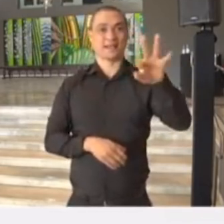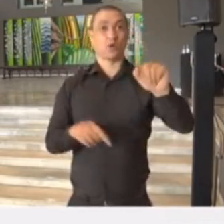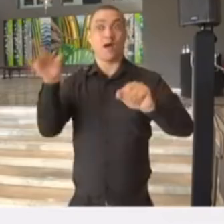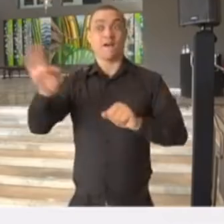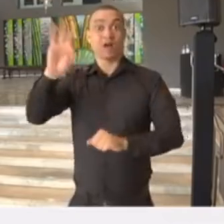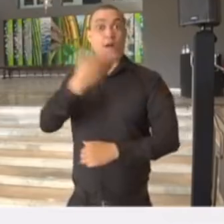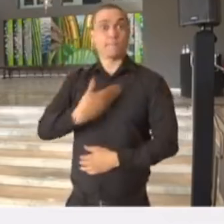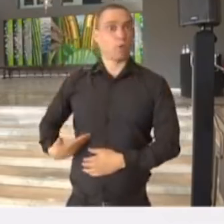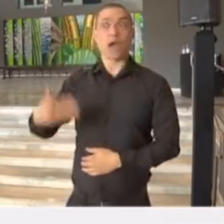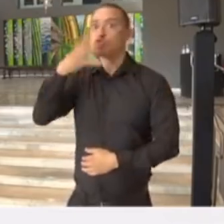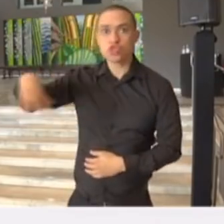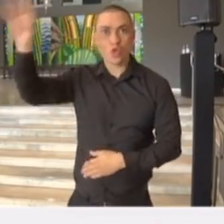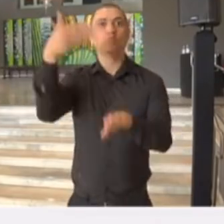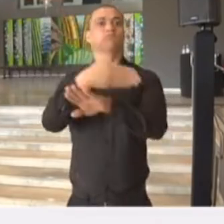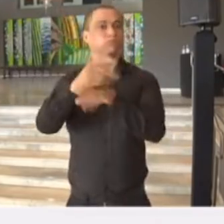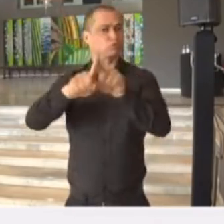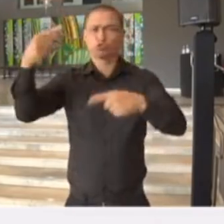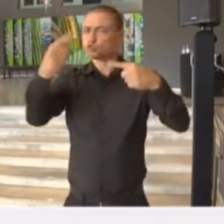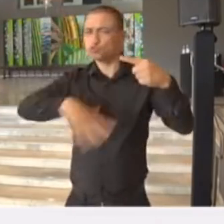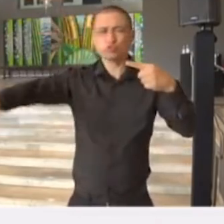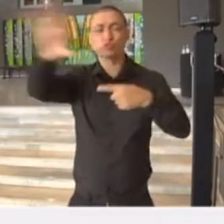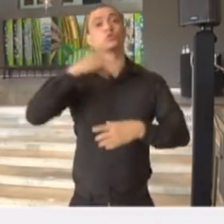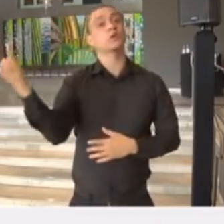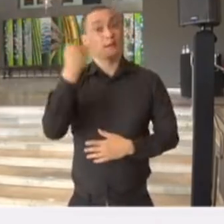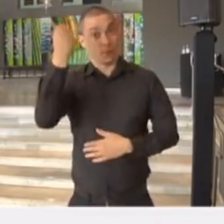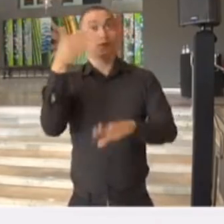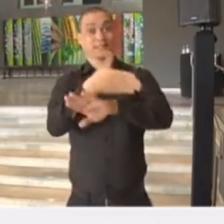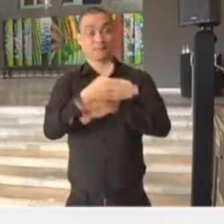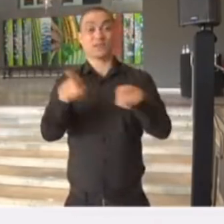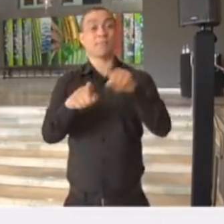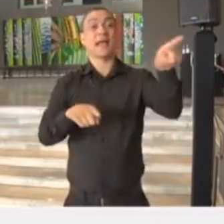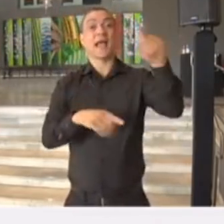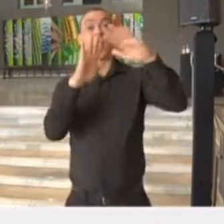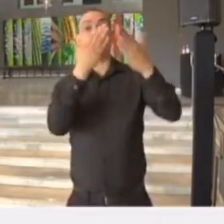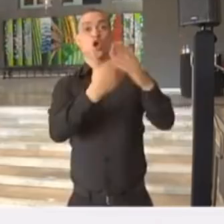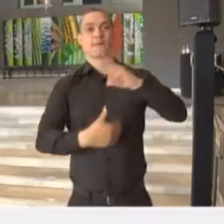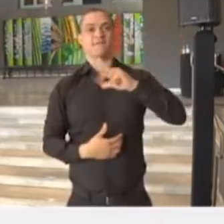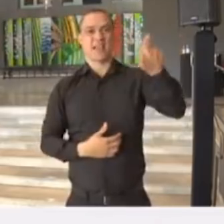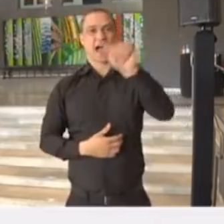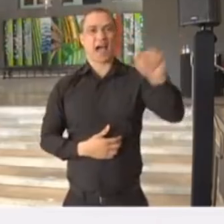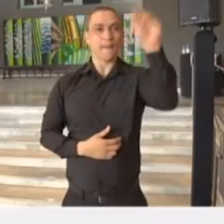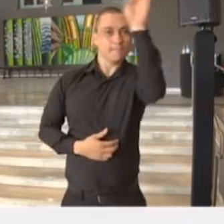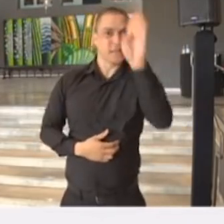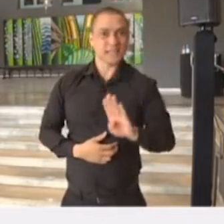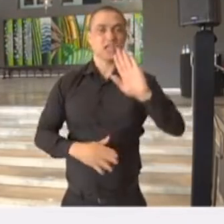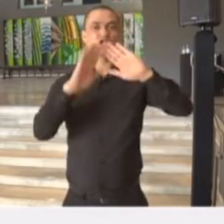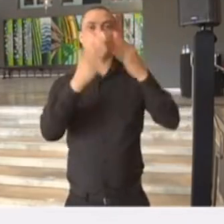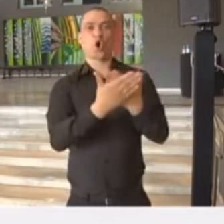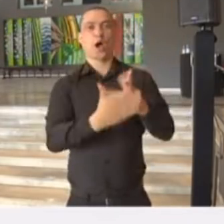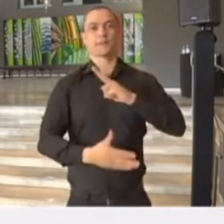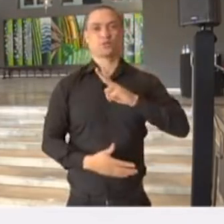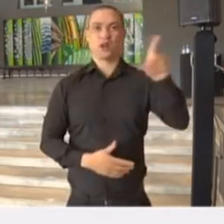públicas, em todas as etapas, foram muito importantes nesse processo, e as instituições privadas, através da Associação Brasileira de Escolas